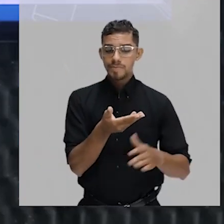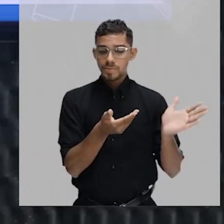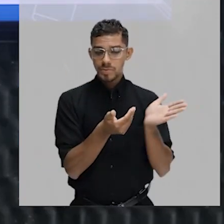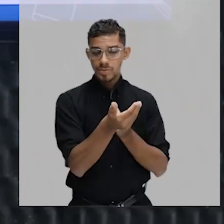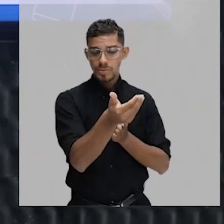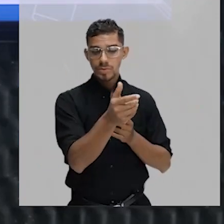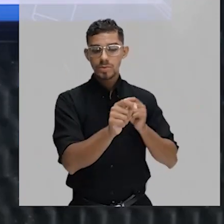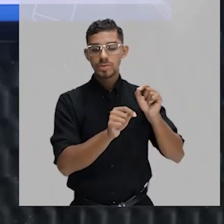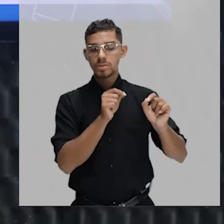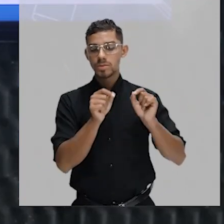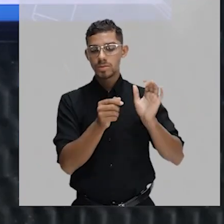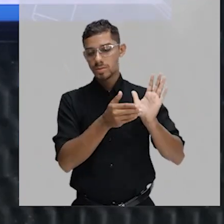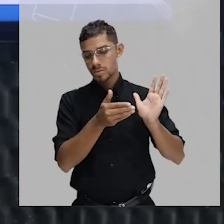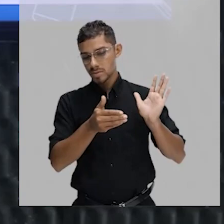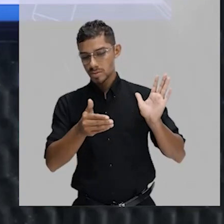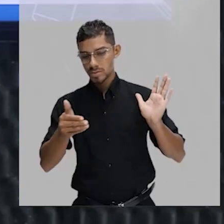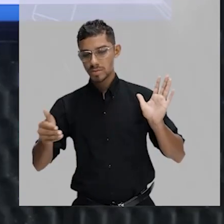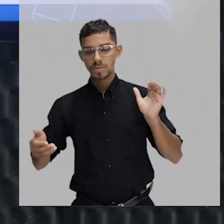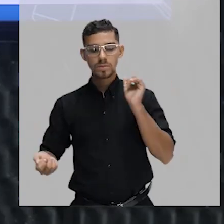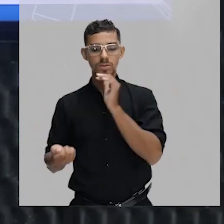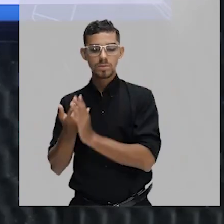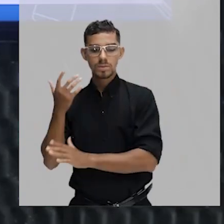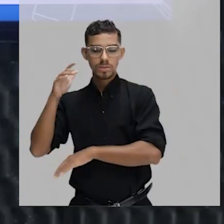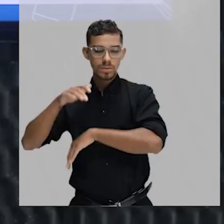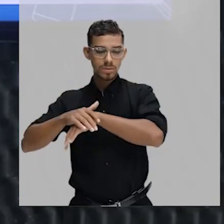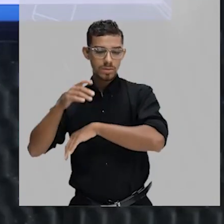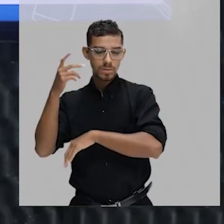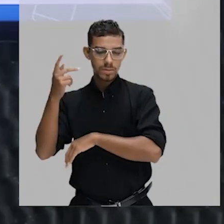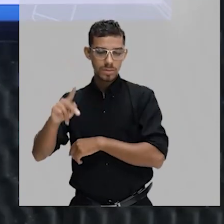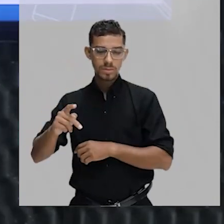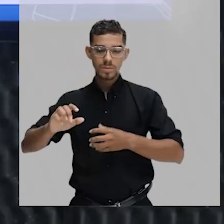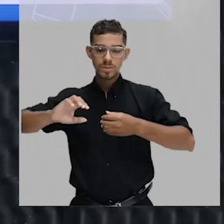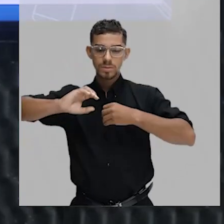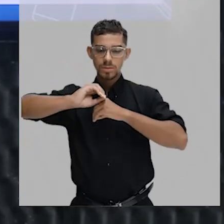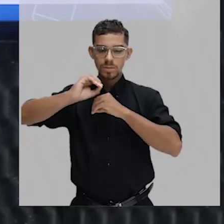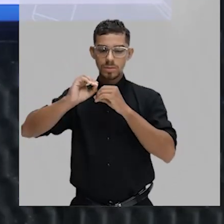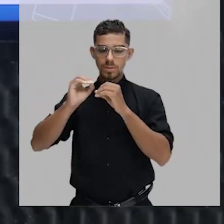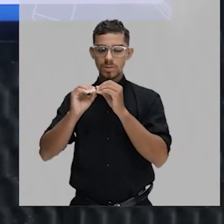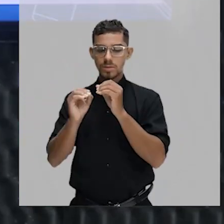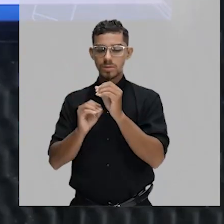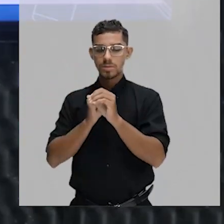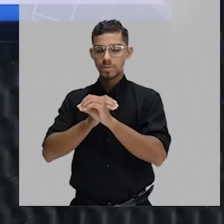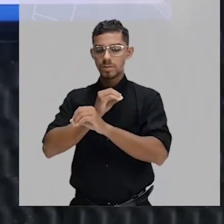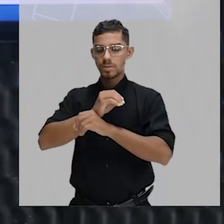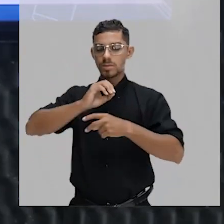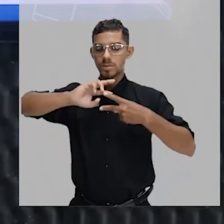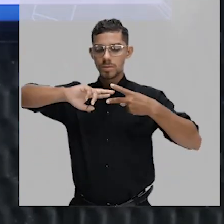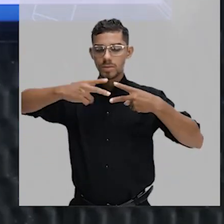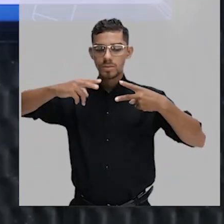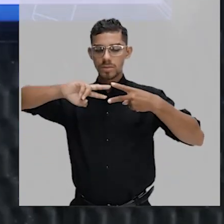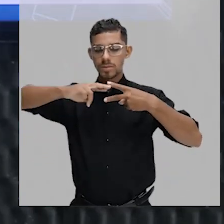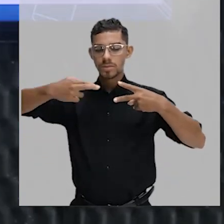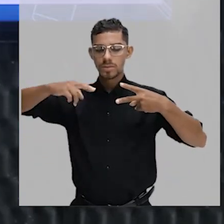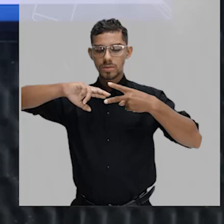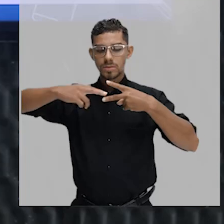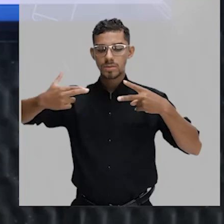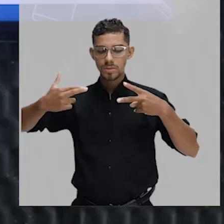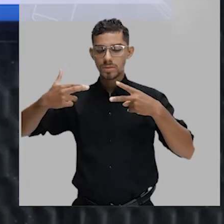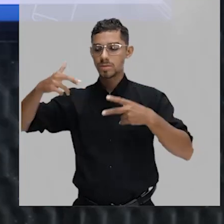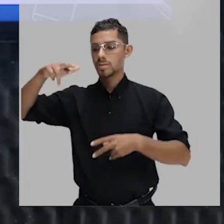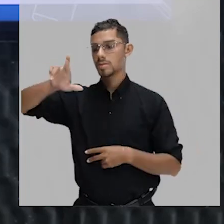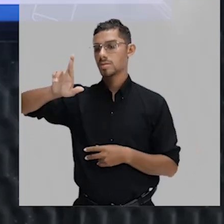início ao processo de produção da molécula de RNA. E essa produção da molécula de RNA